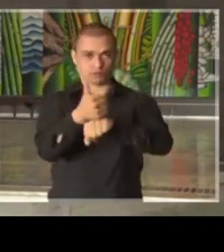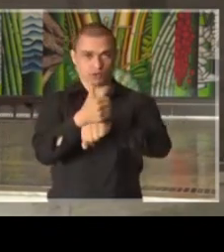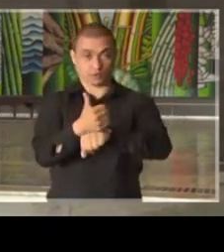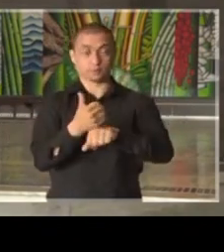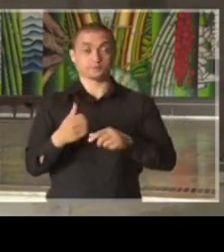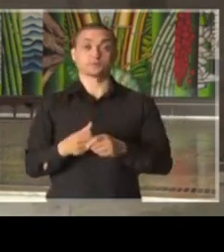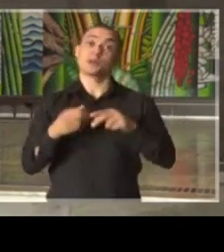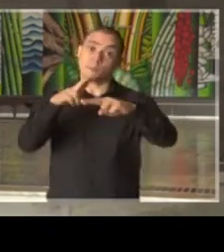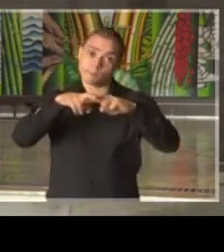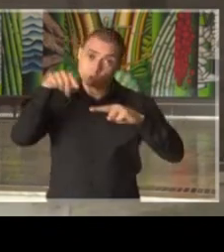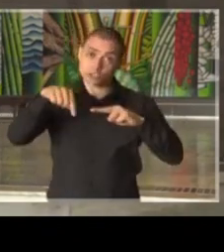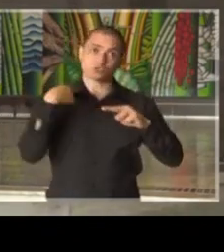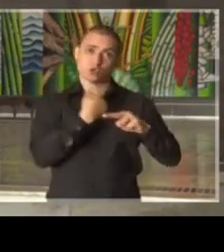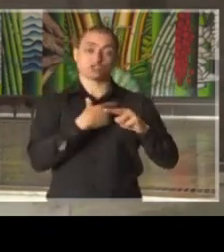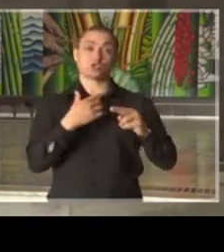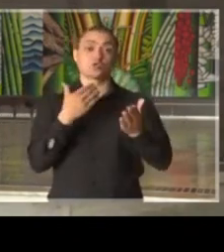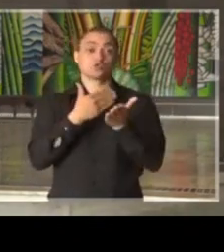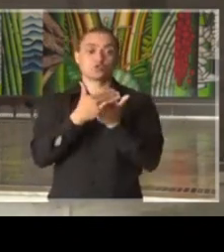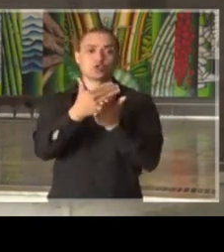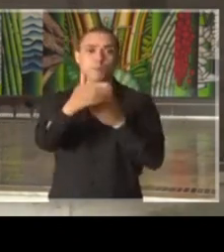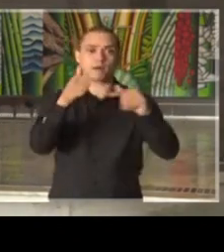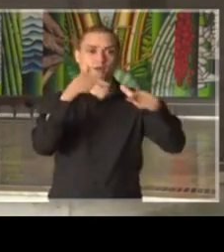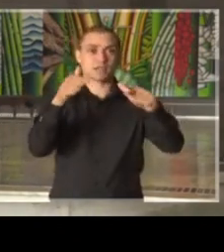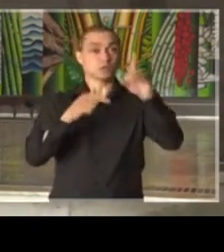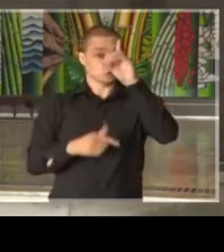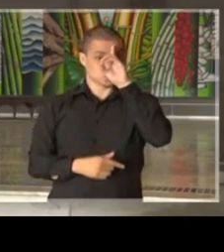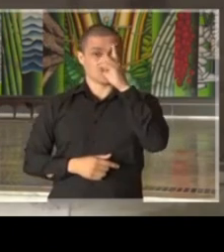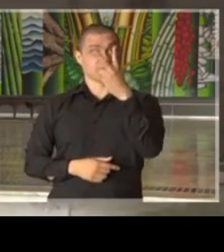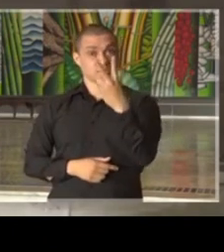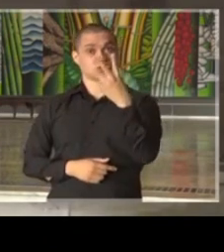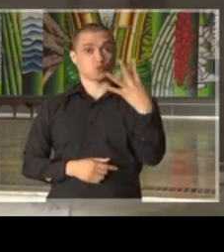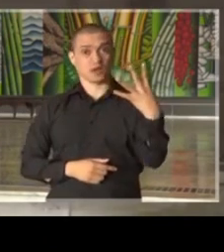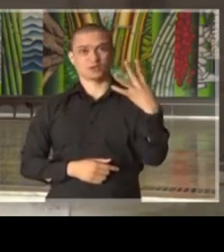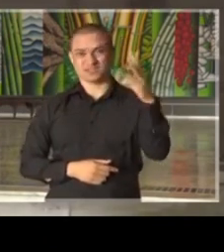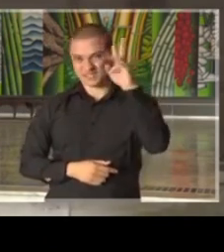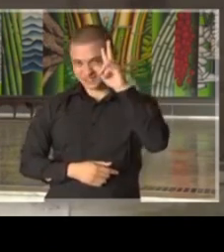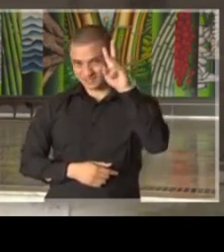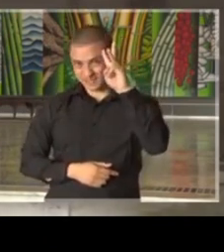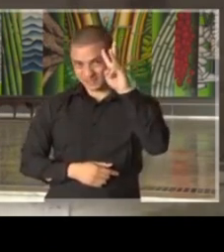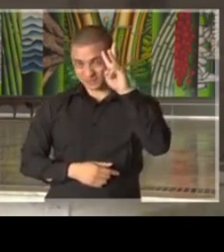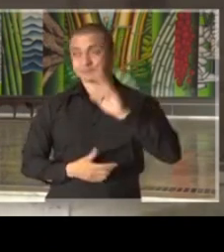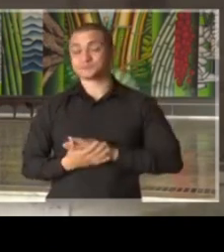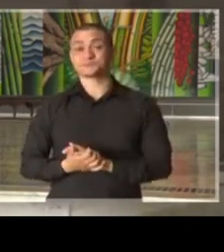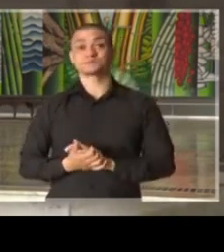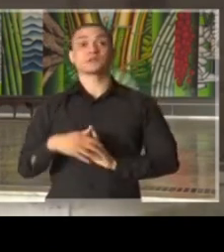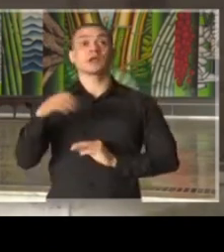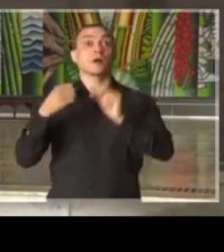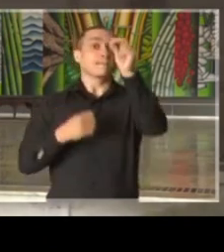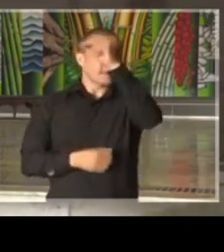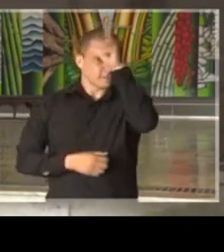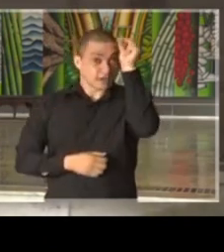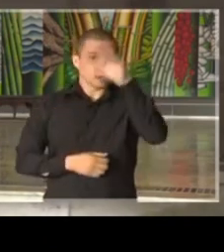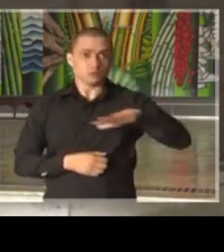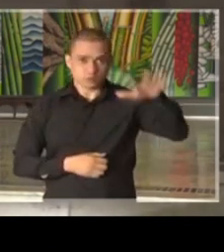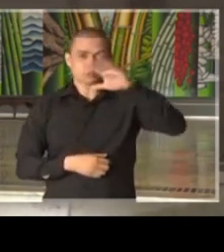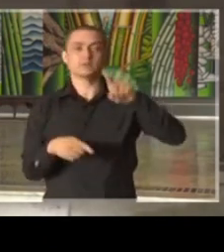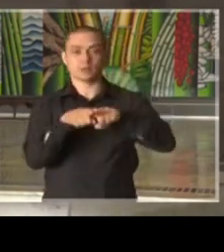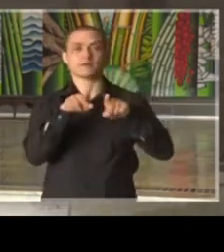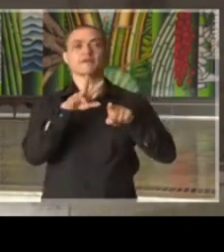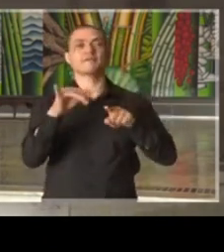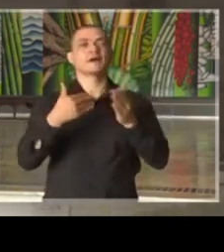razão pela qual a medida passa a valer a partir de terça-feira. E os prefeitos todos emitirão